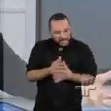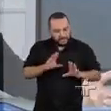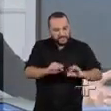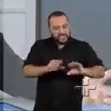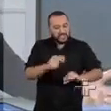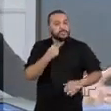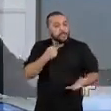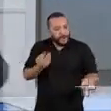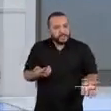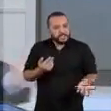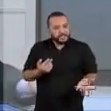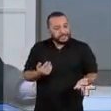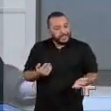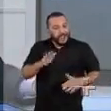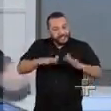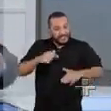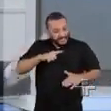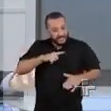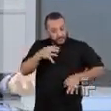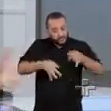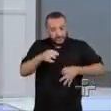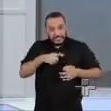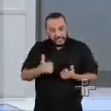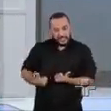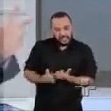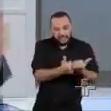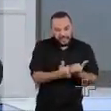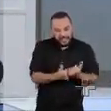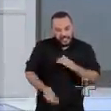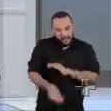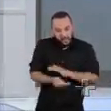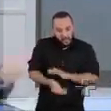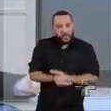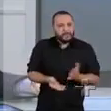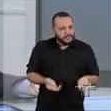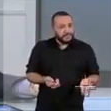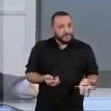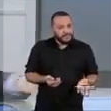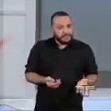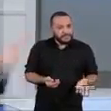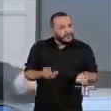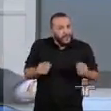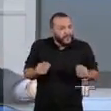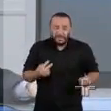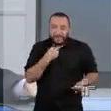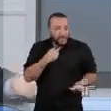defendendo o corrupto contra a gente. Aí você vai falar o quê? Ah não, nesse caso não pode, pode no outro. Isso não é civilização.